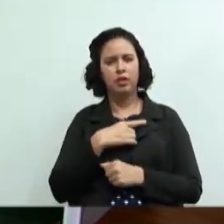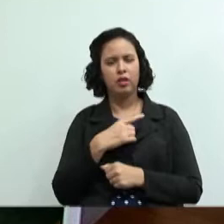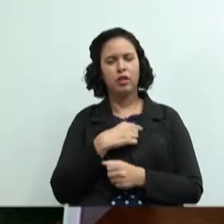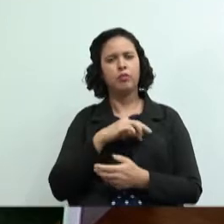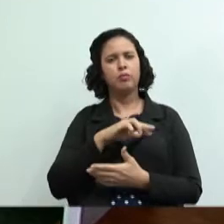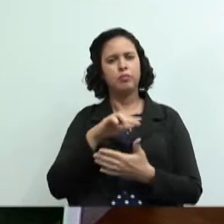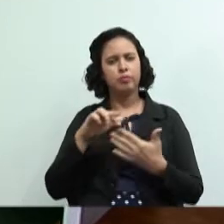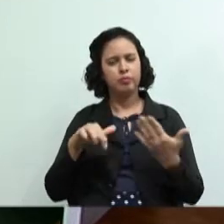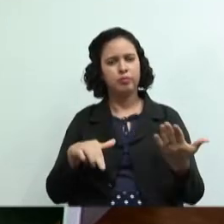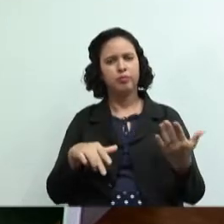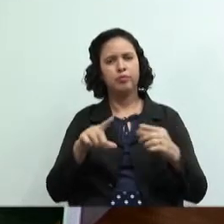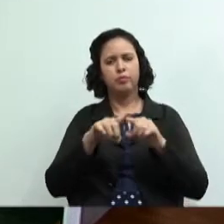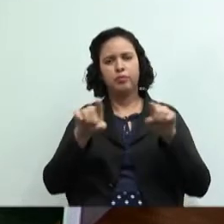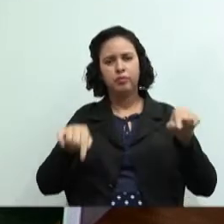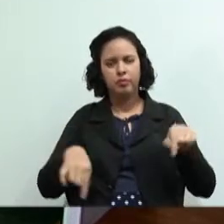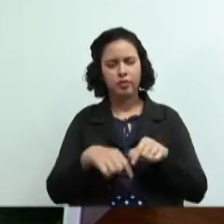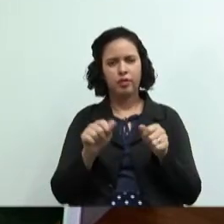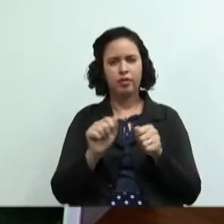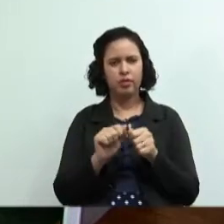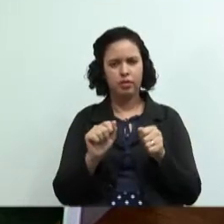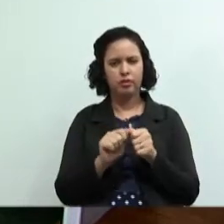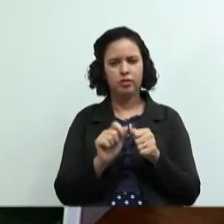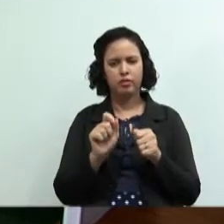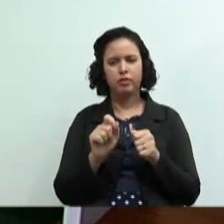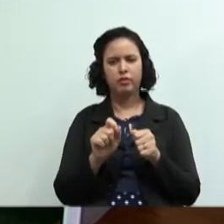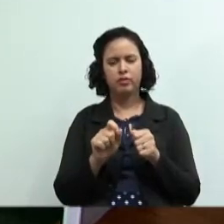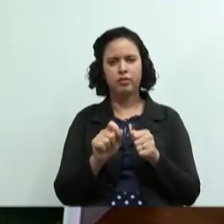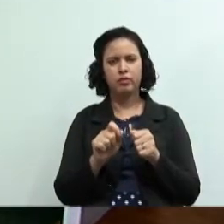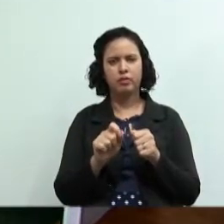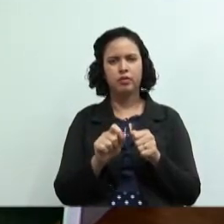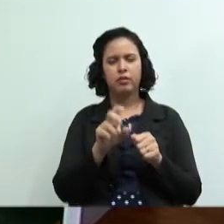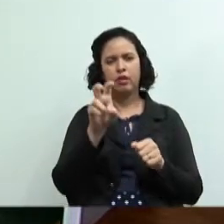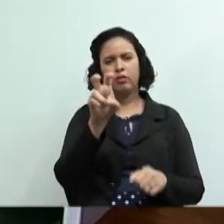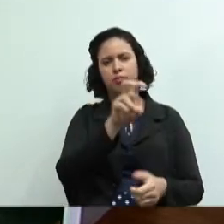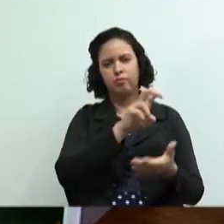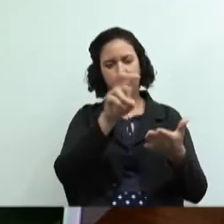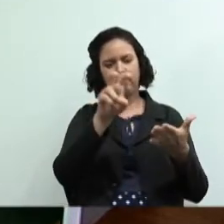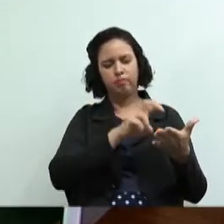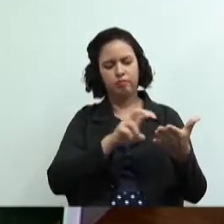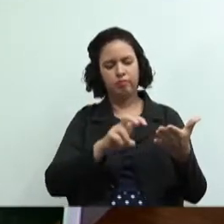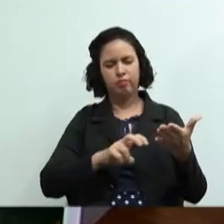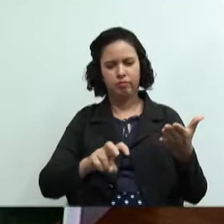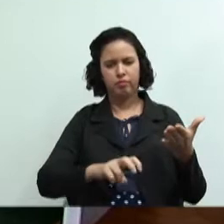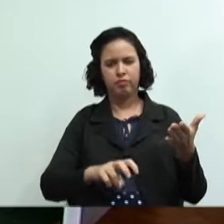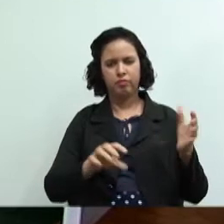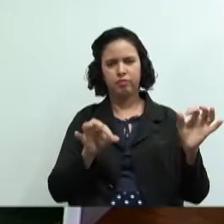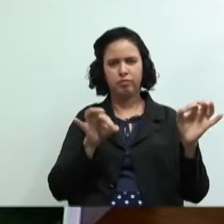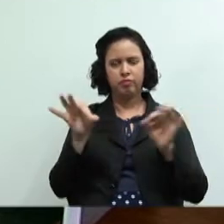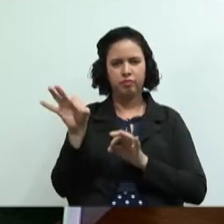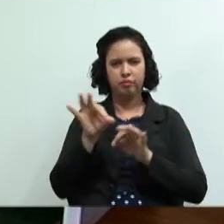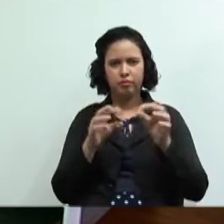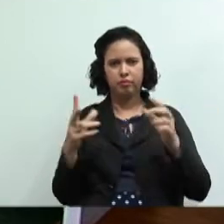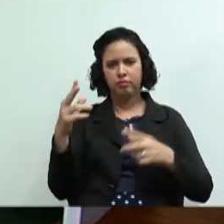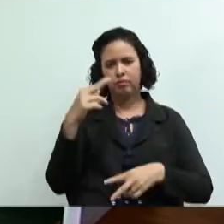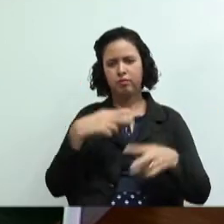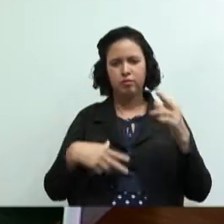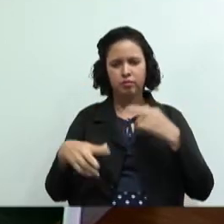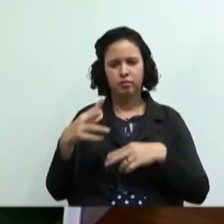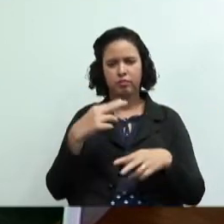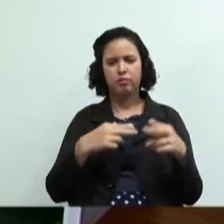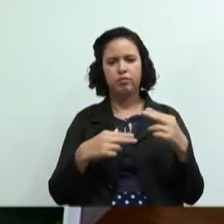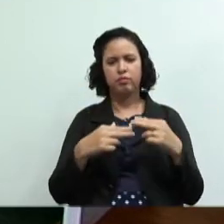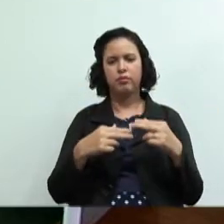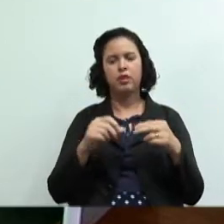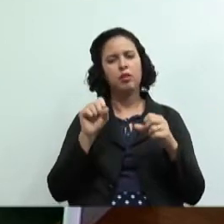turmas que fizeram imprimiram pedaços do texto colaram num papel grande fizeram os gráficos com papel colorido